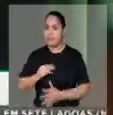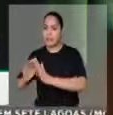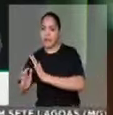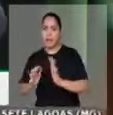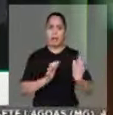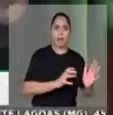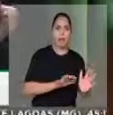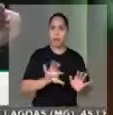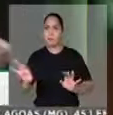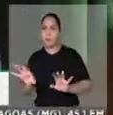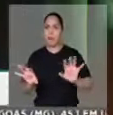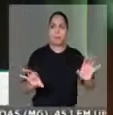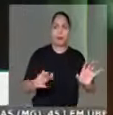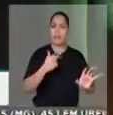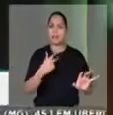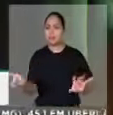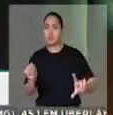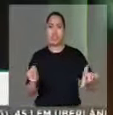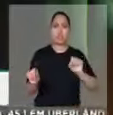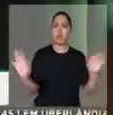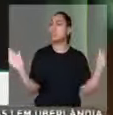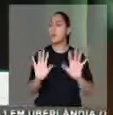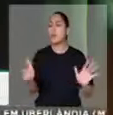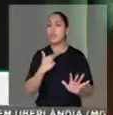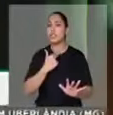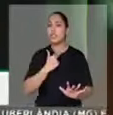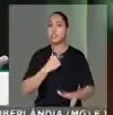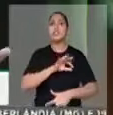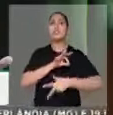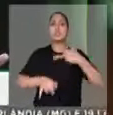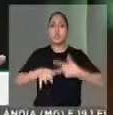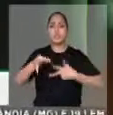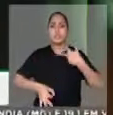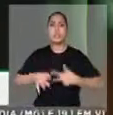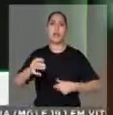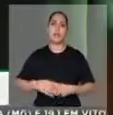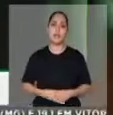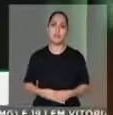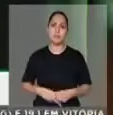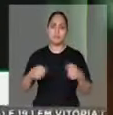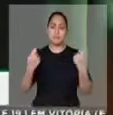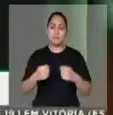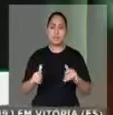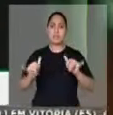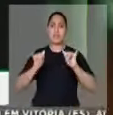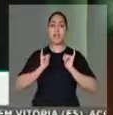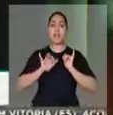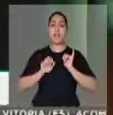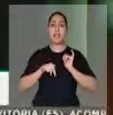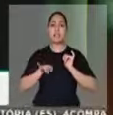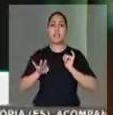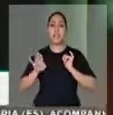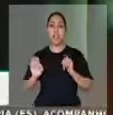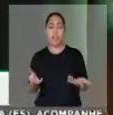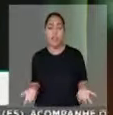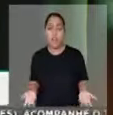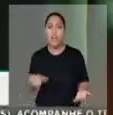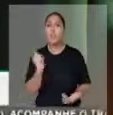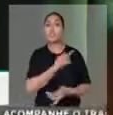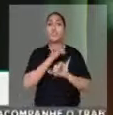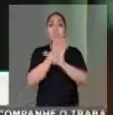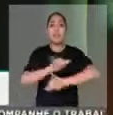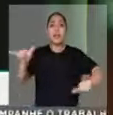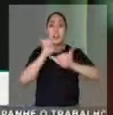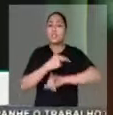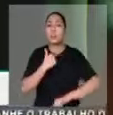Que não misture papel político com o papel de uma instituição tão importante quanto o poder justiário. É disso que a gente está falando.